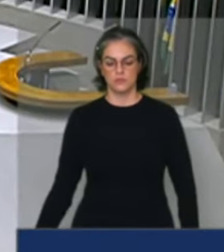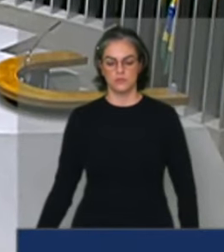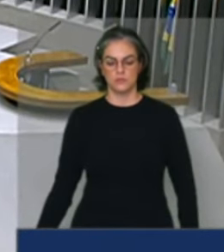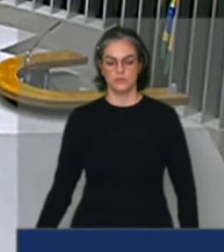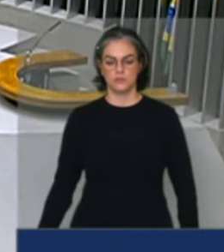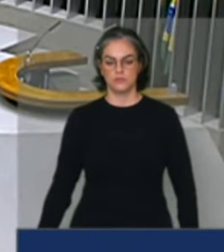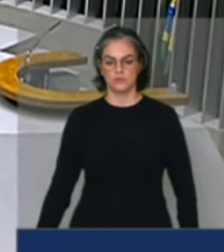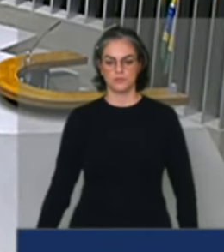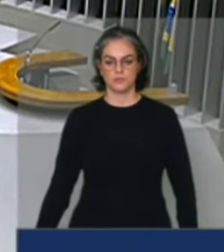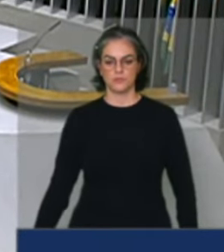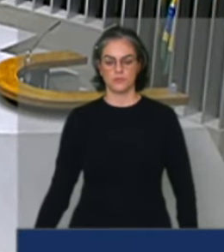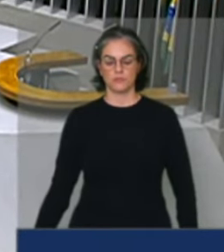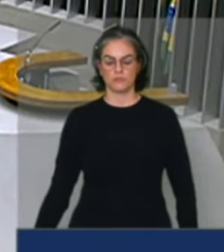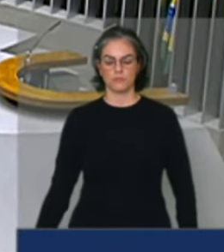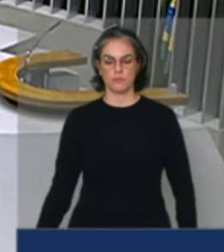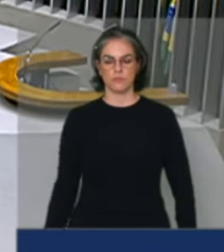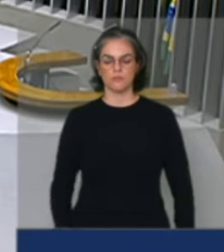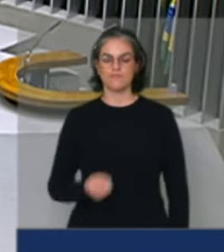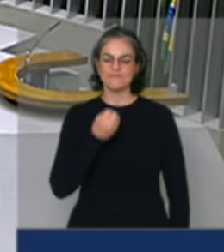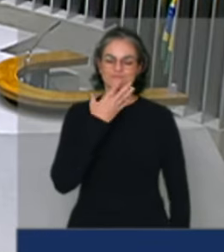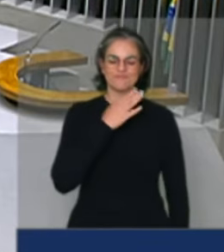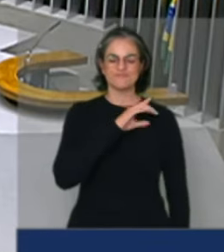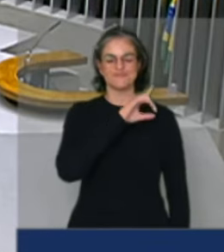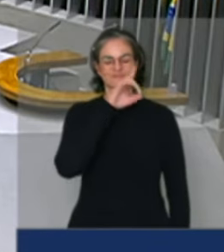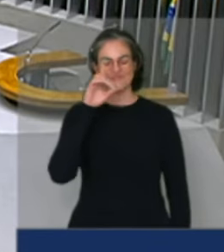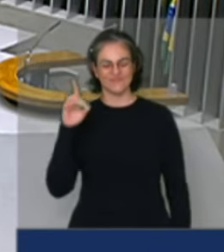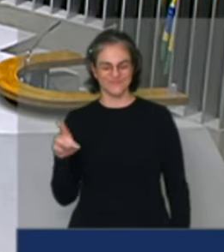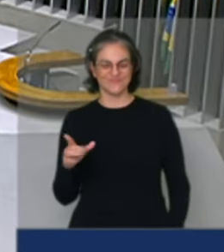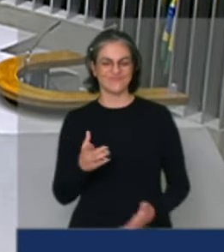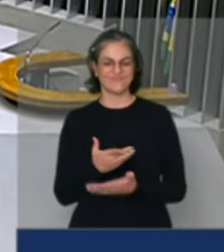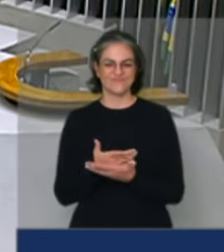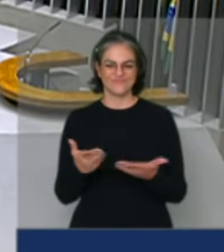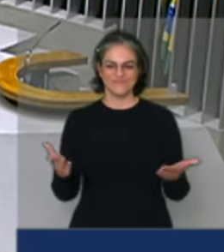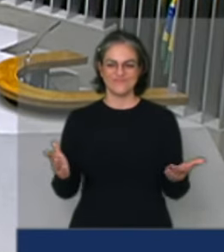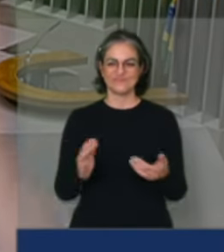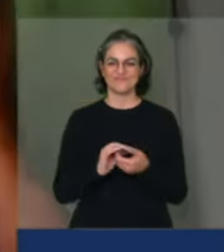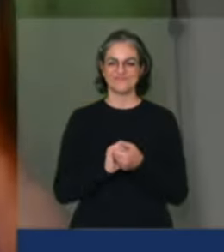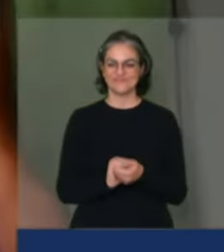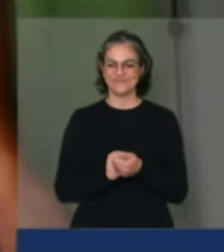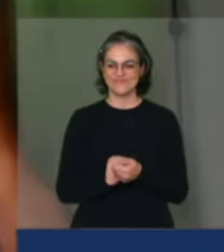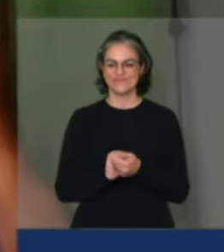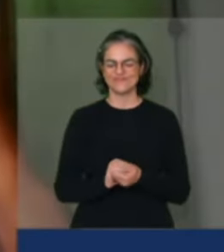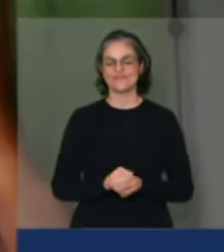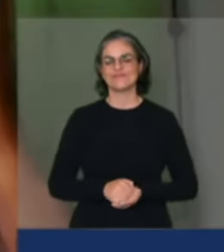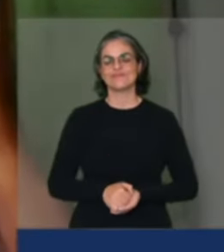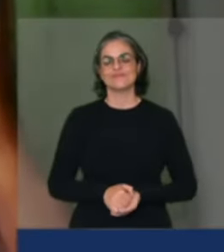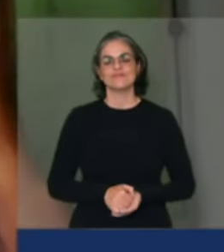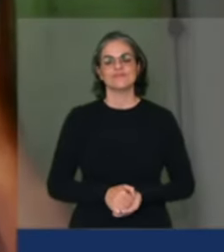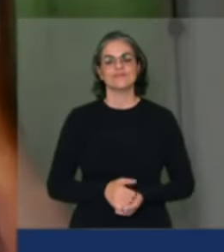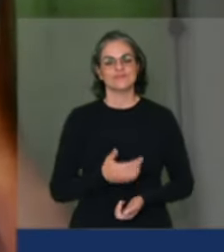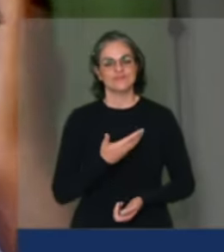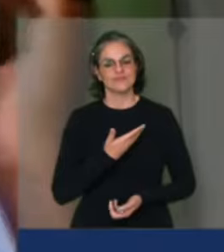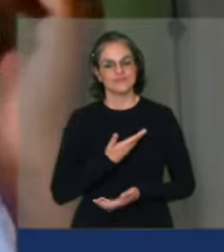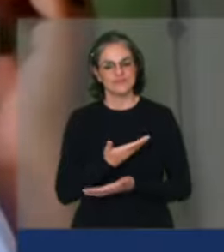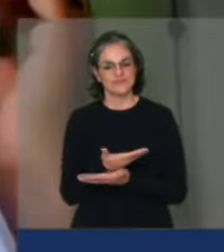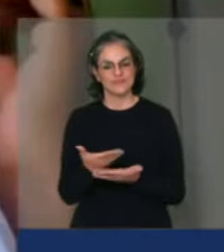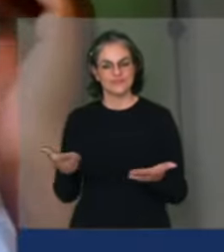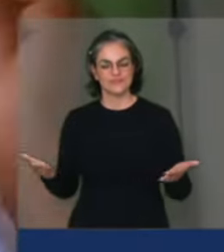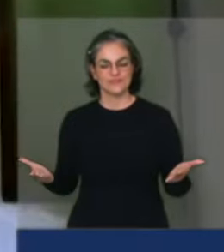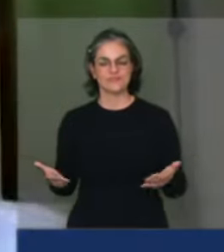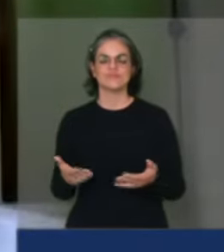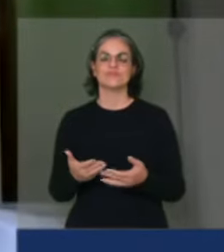Olá, bom dia a todos, bom dia aos companheiros dos movimentos sociais, bom dia aos